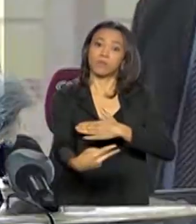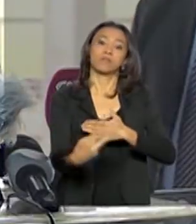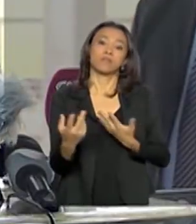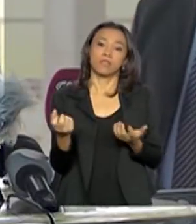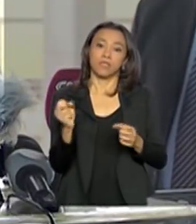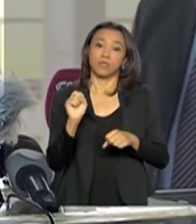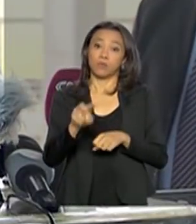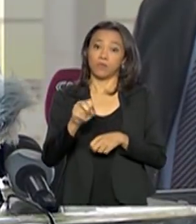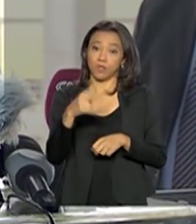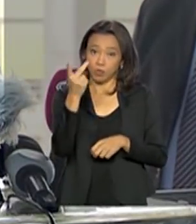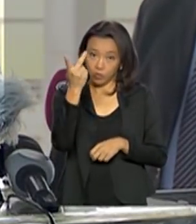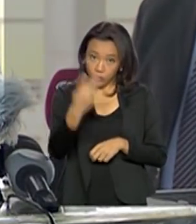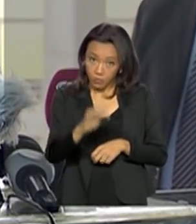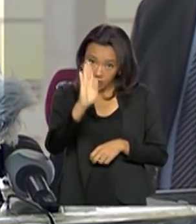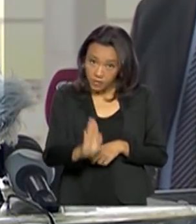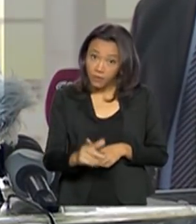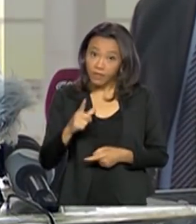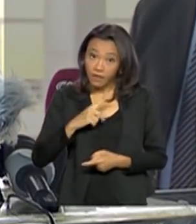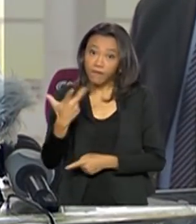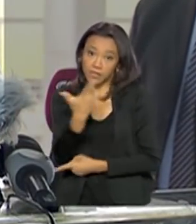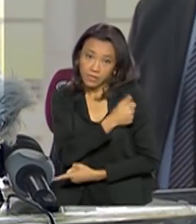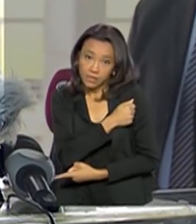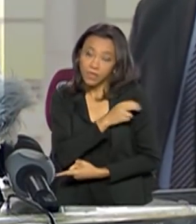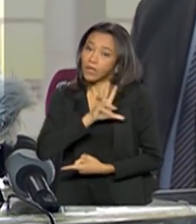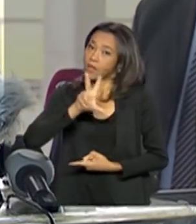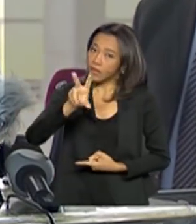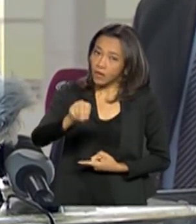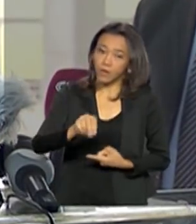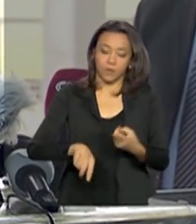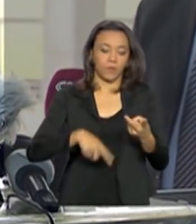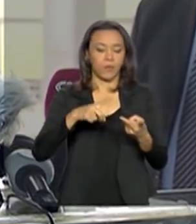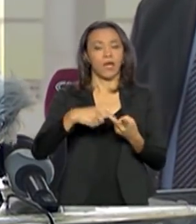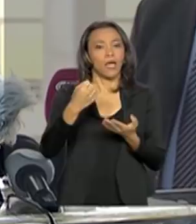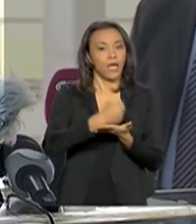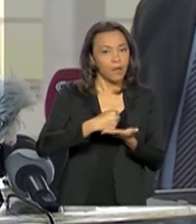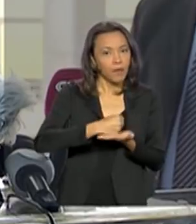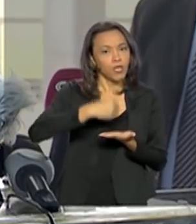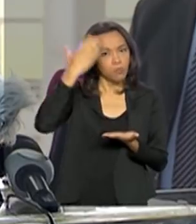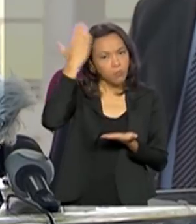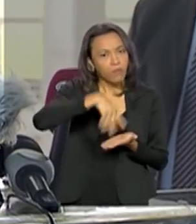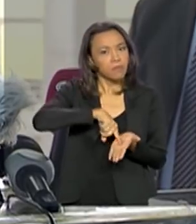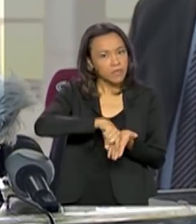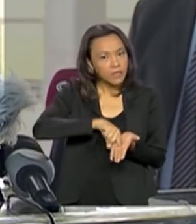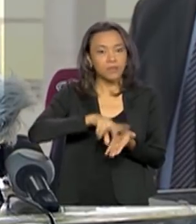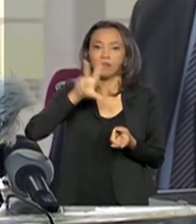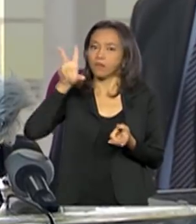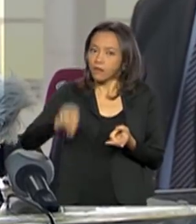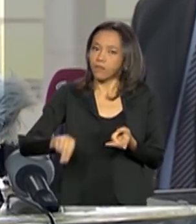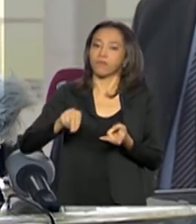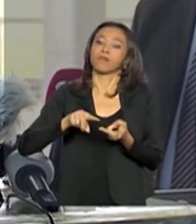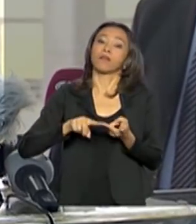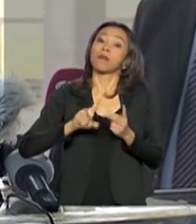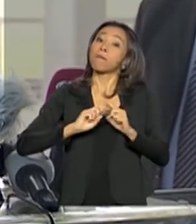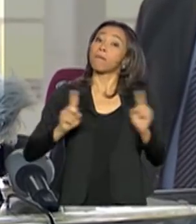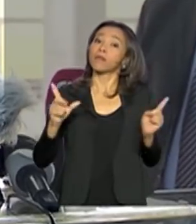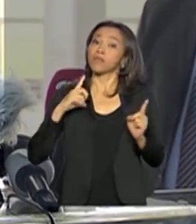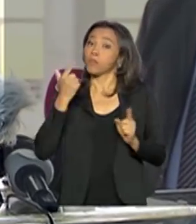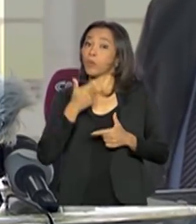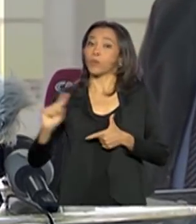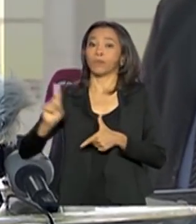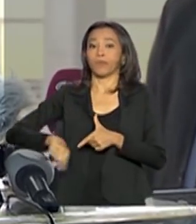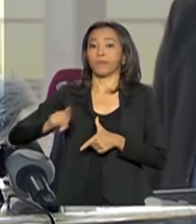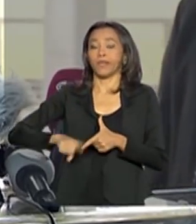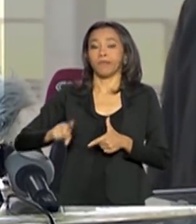no Brasil. Tem vacina? Não. Tem remédio? Comprovadamente, ainda não. Mas temos um outro problema,